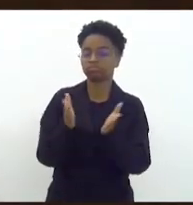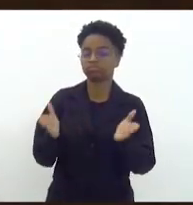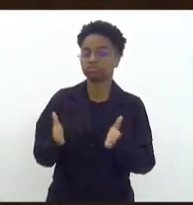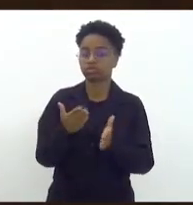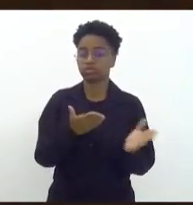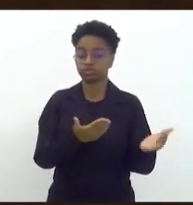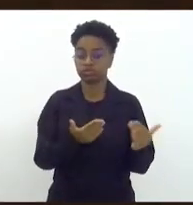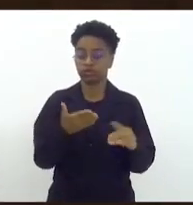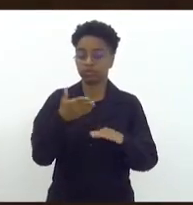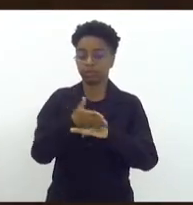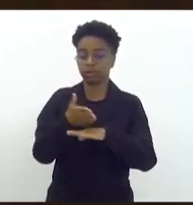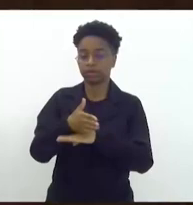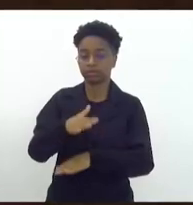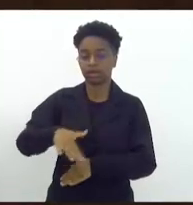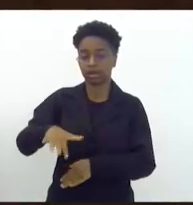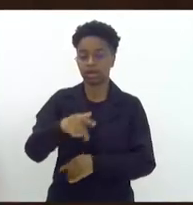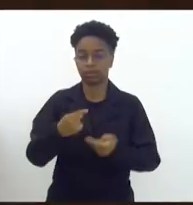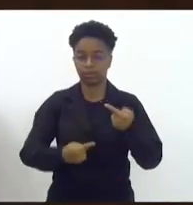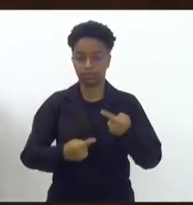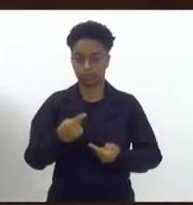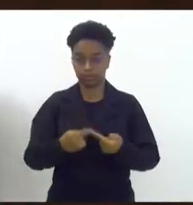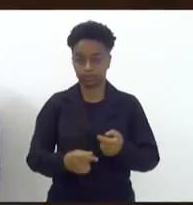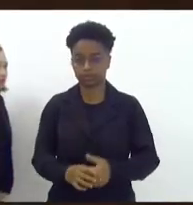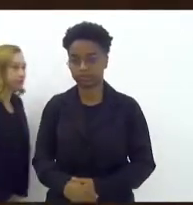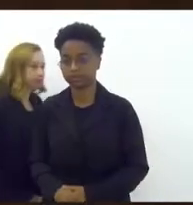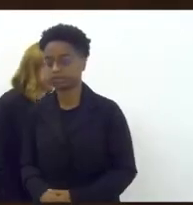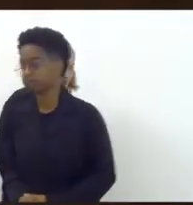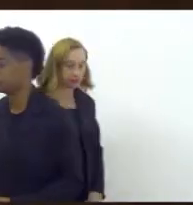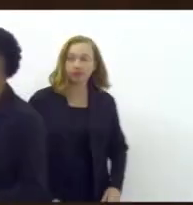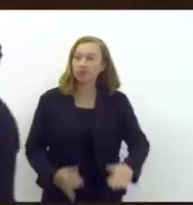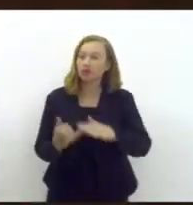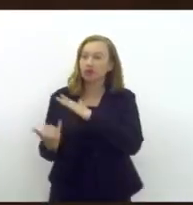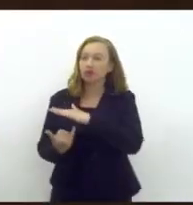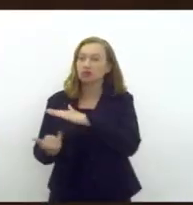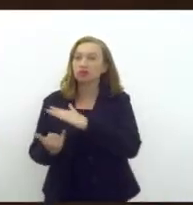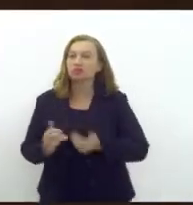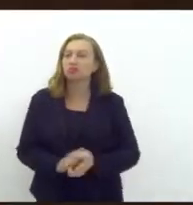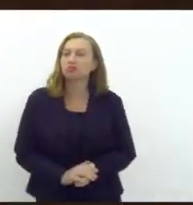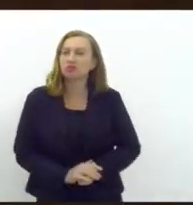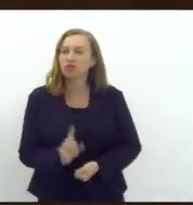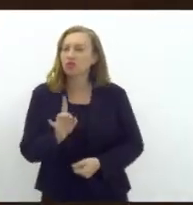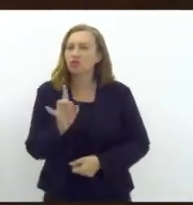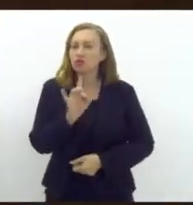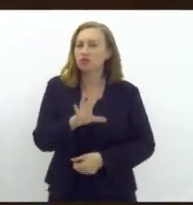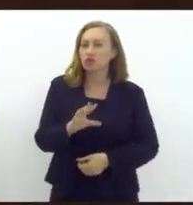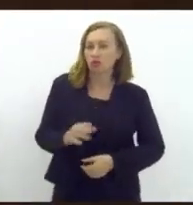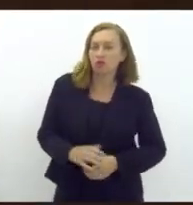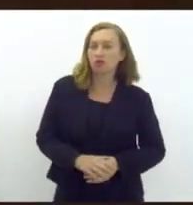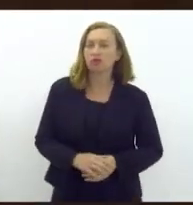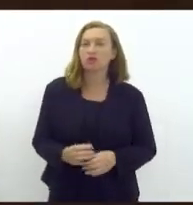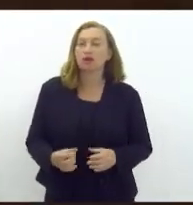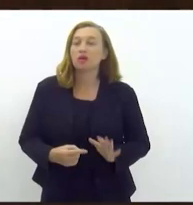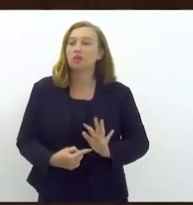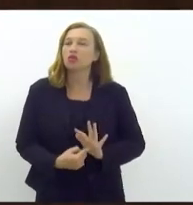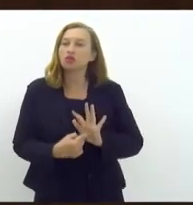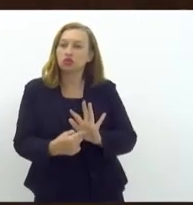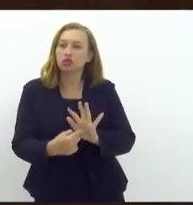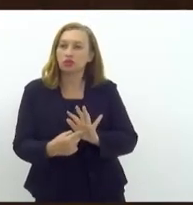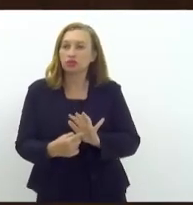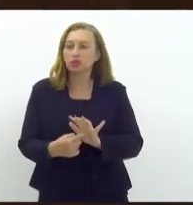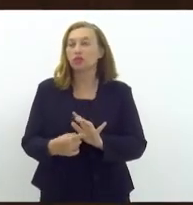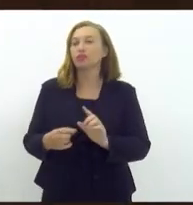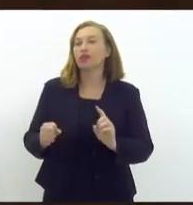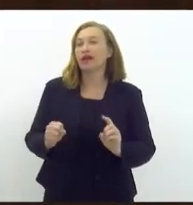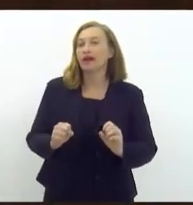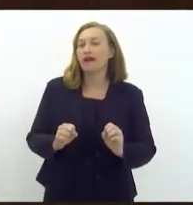da juventude na política, de todo modo, mas, sobretudo, institucional. Não apenas promovendo a cidadania, nos termos